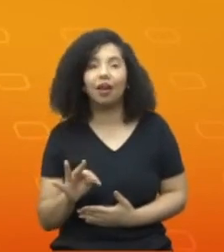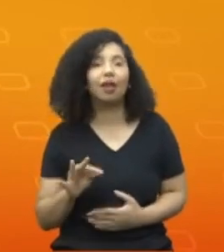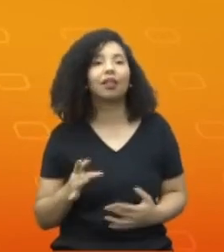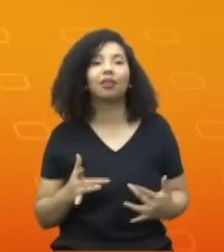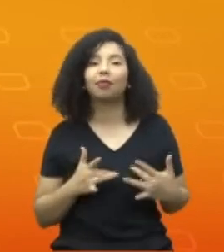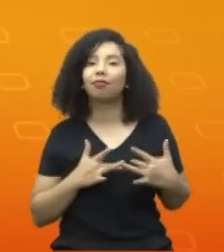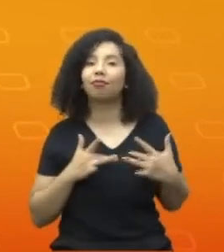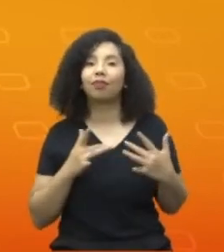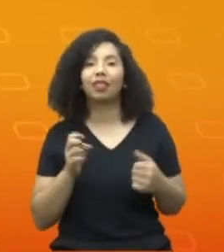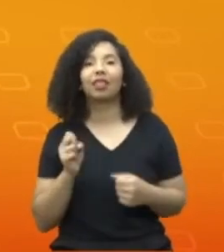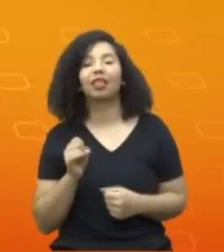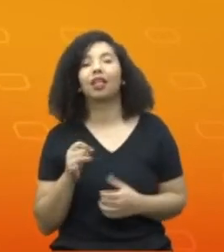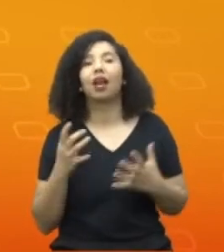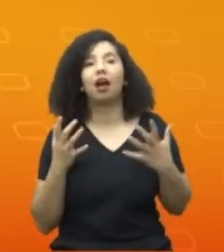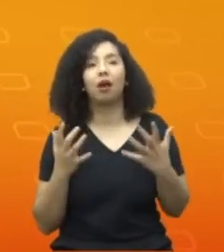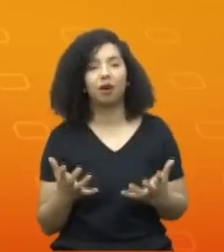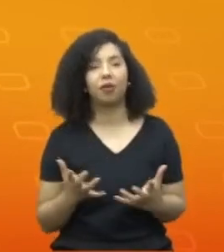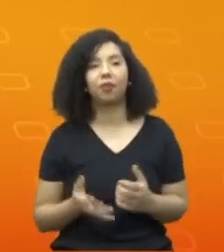entidade